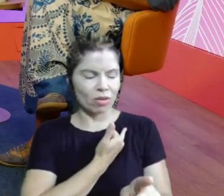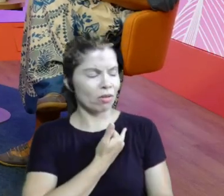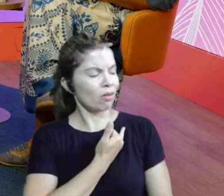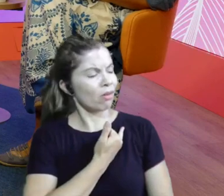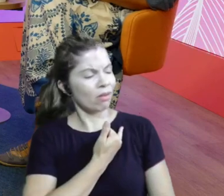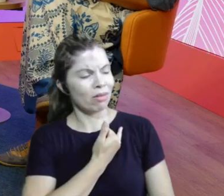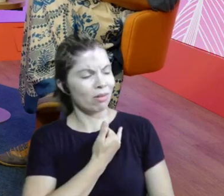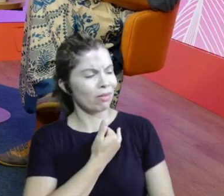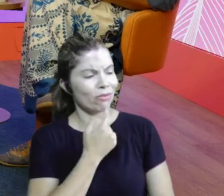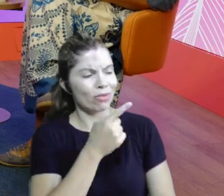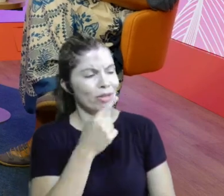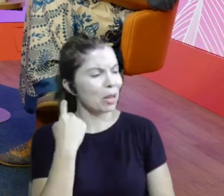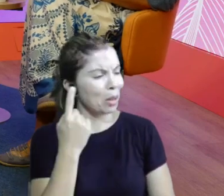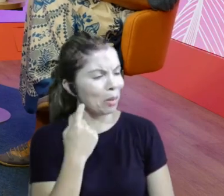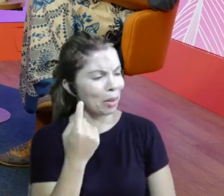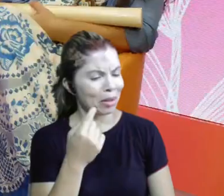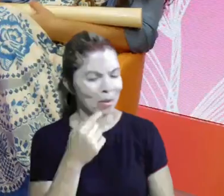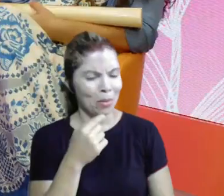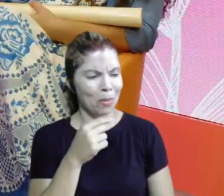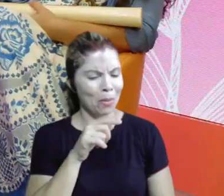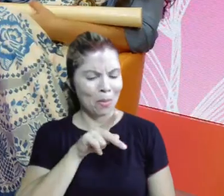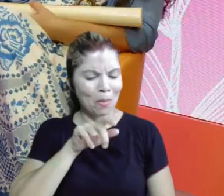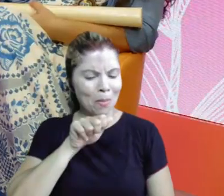Aliás, eu já estou fazendo. Então,